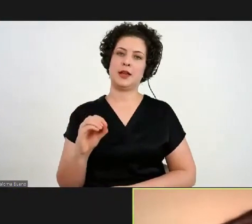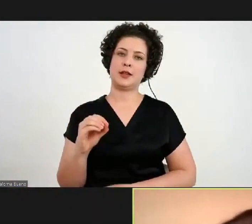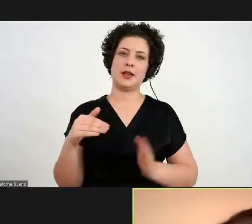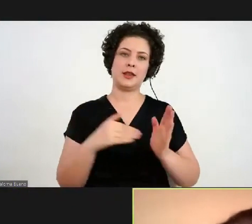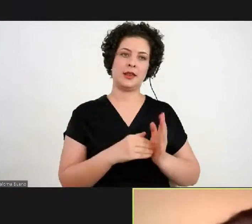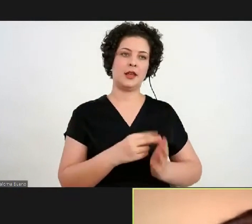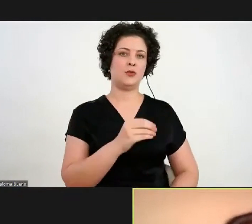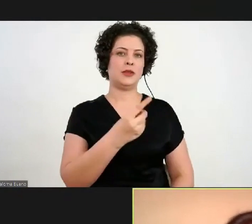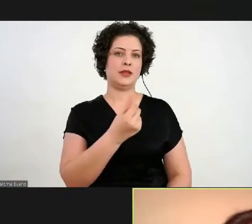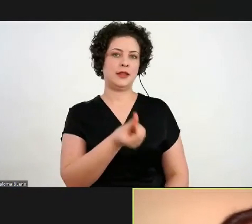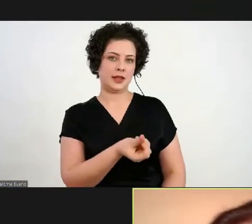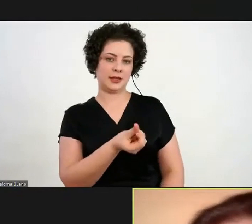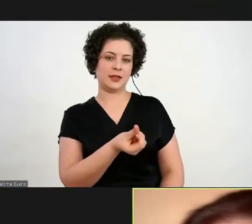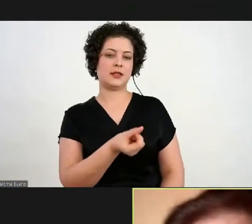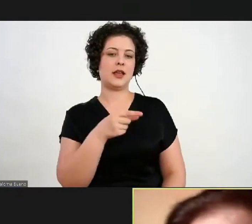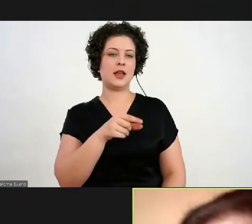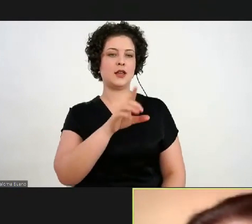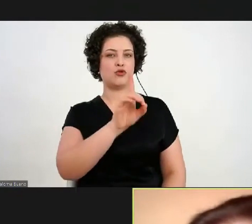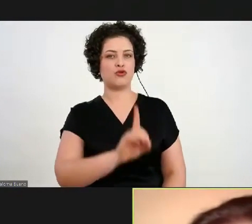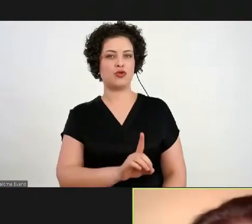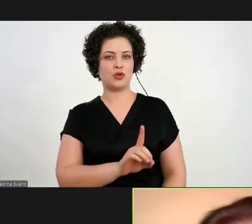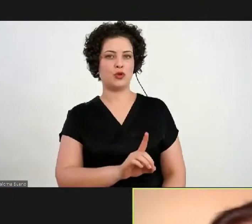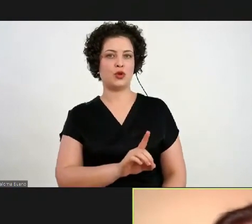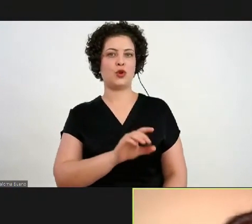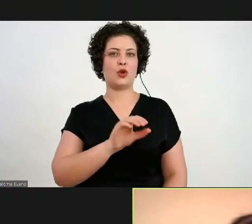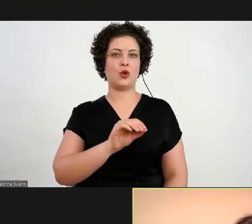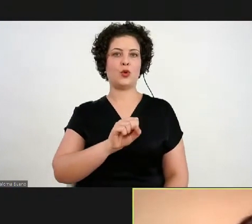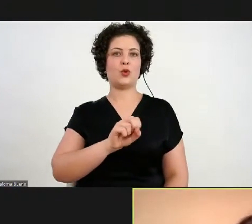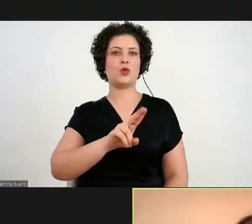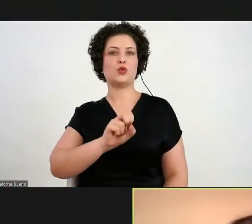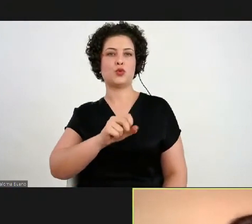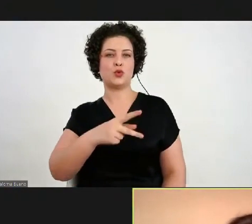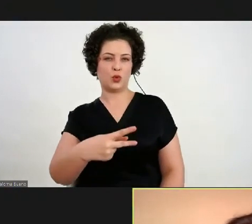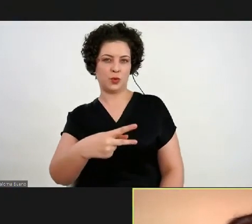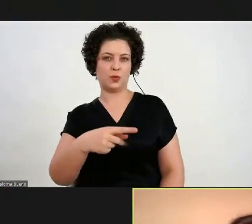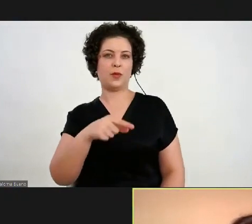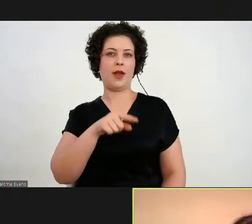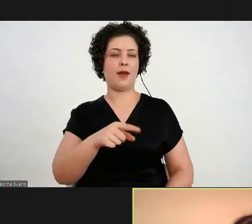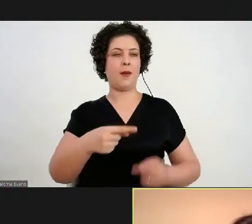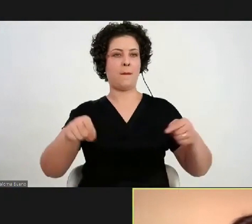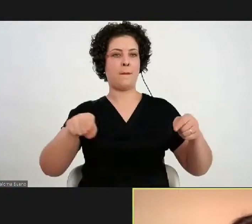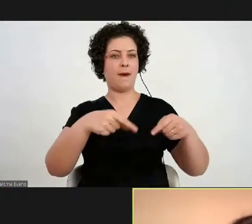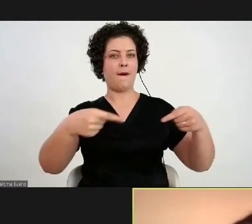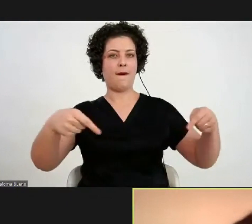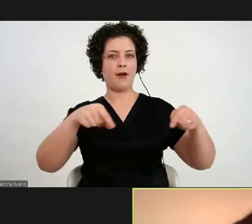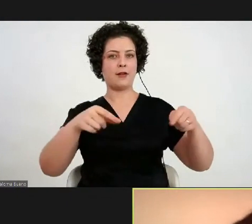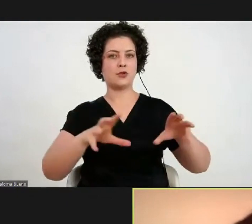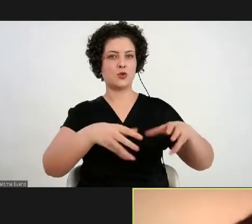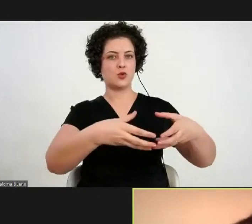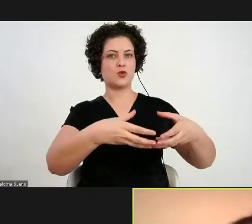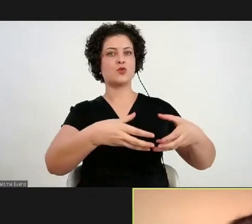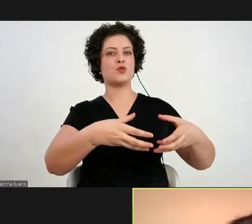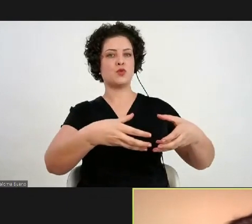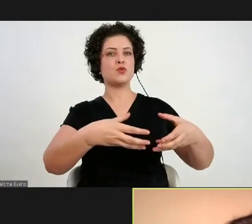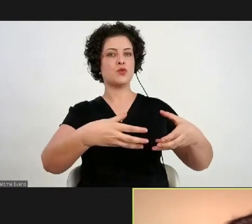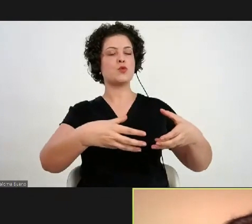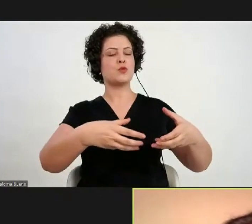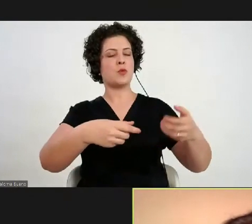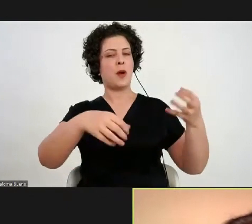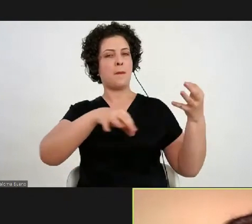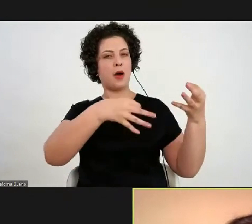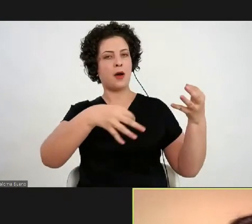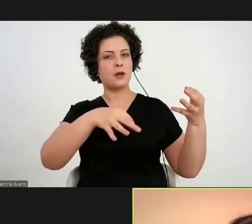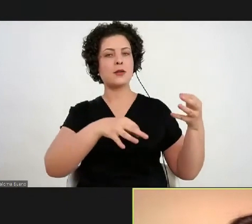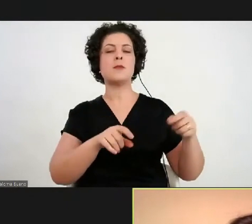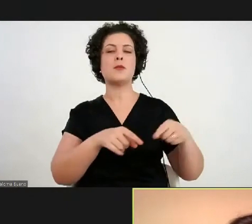2016, ele foi diretor da OSUSP. Ele é maestro e é uma pessoa assim que só veio